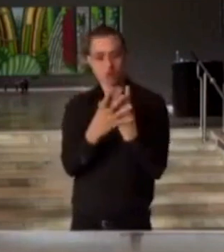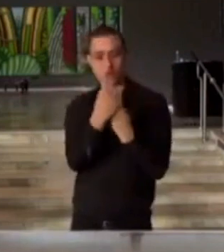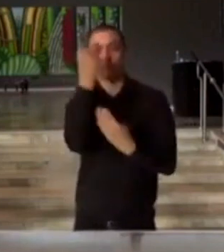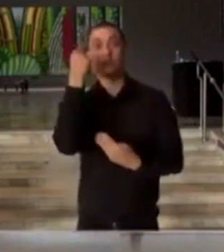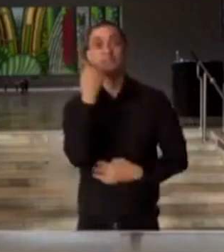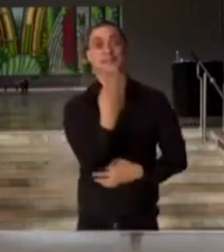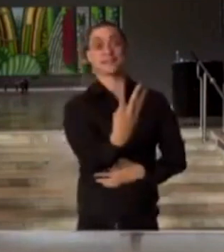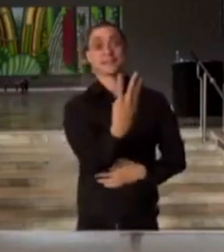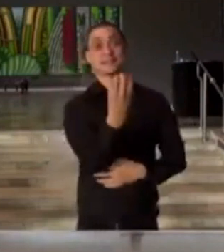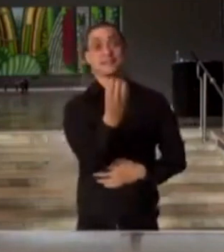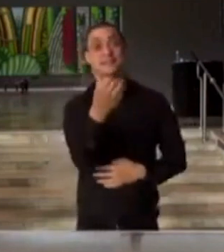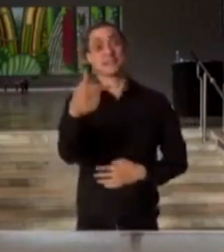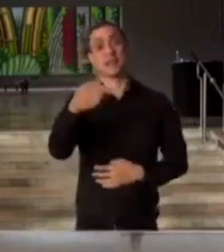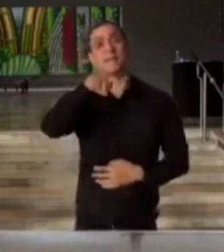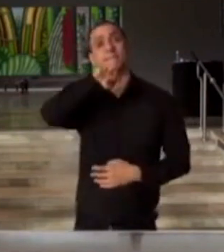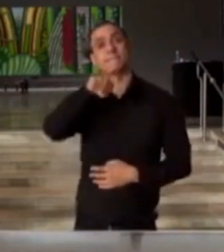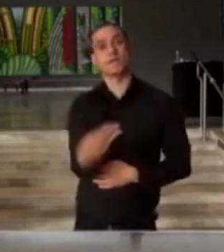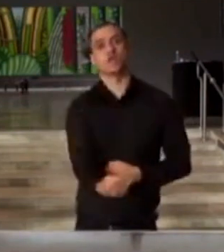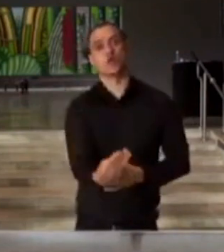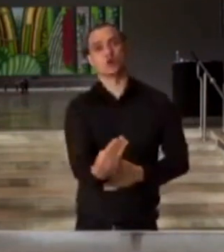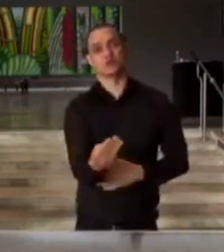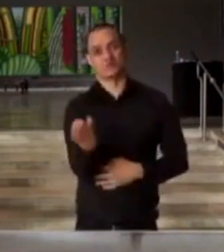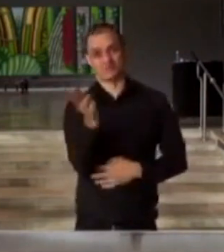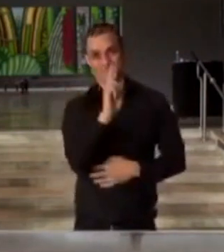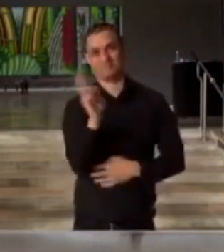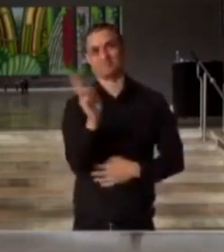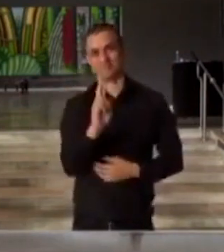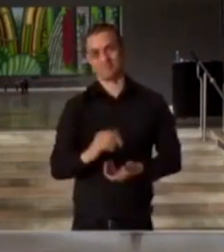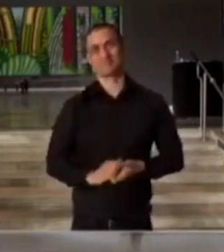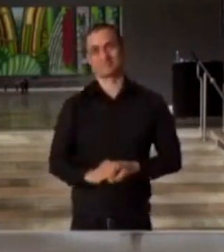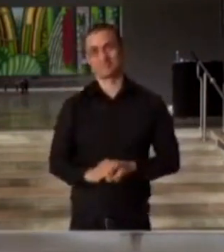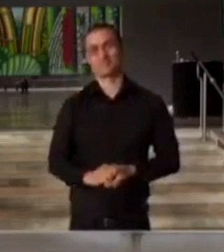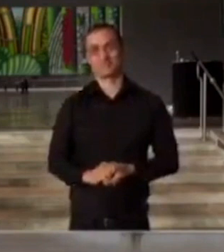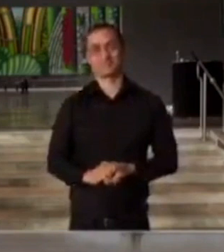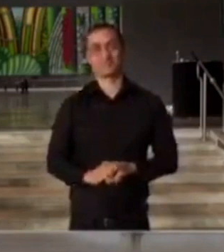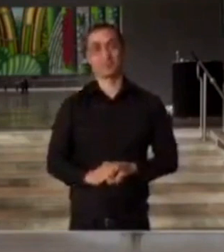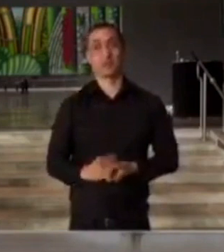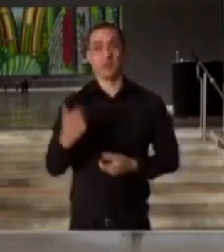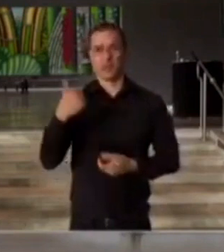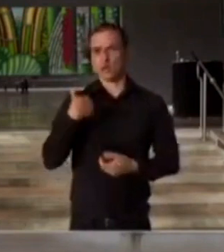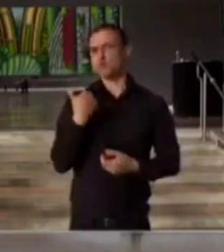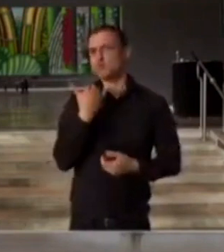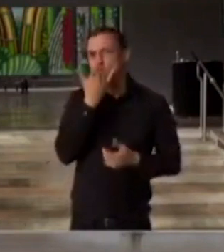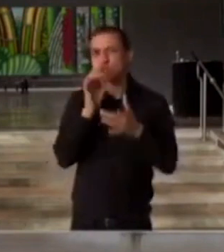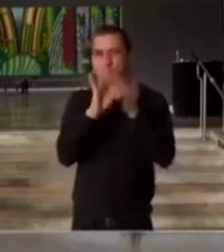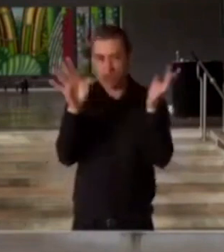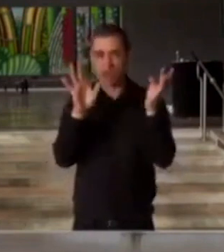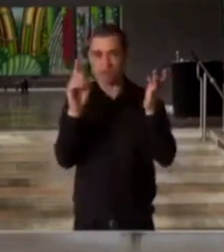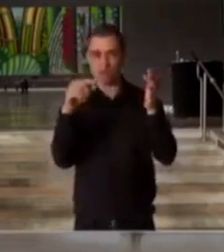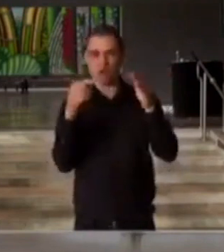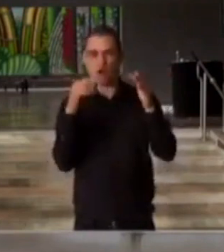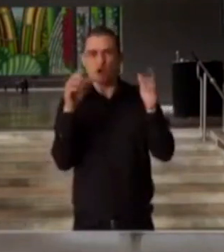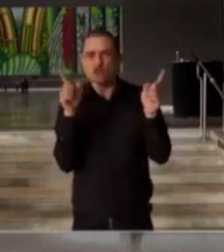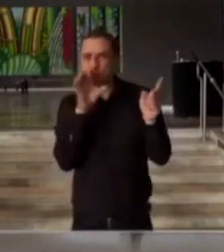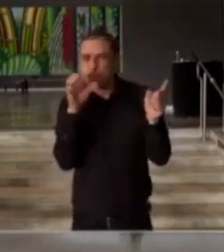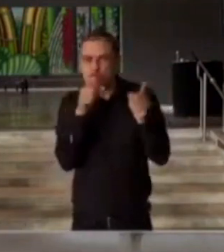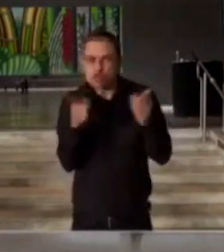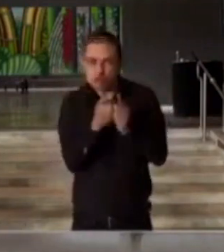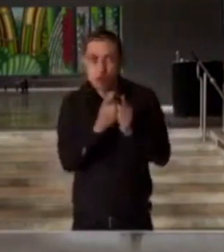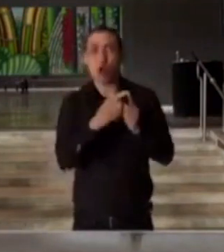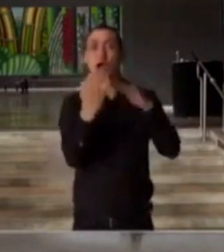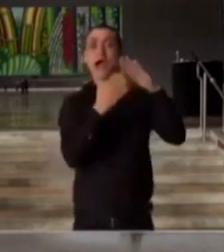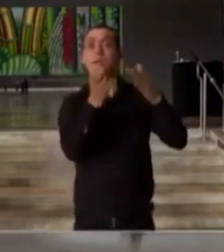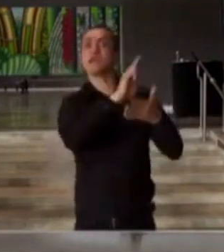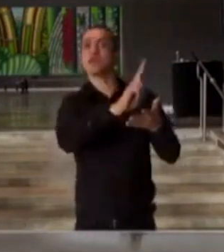367 milhões de reais. Eu vou tomar liberdade de ler de forma breve, as